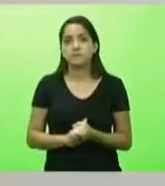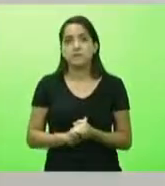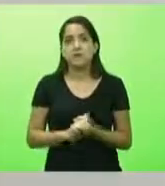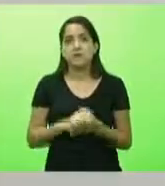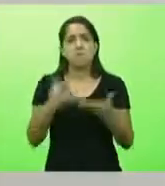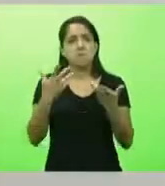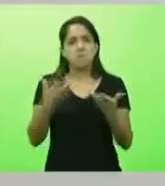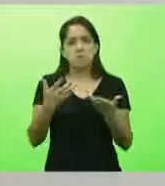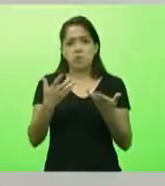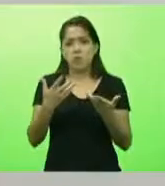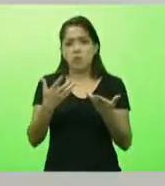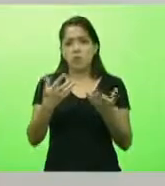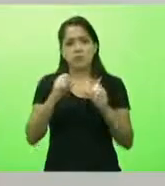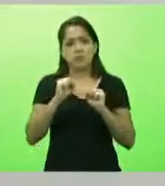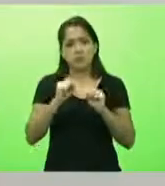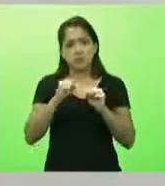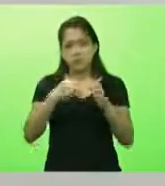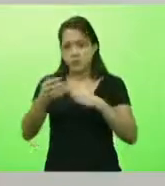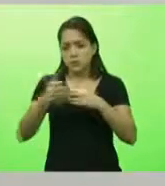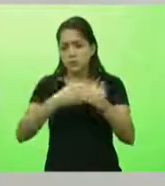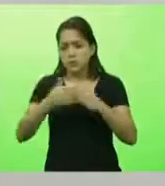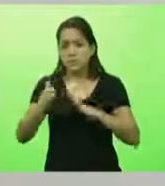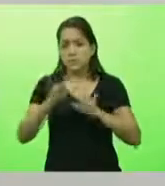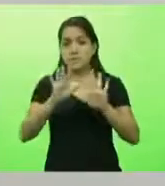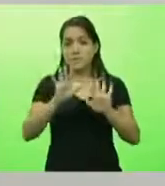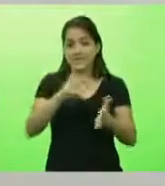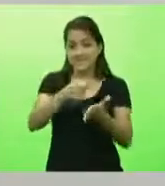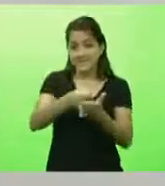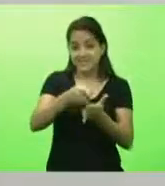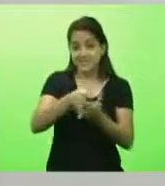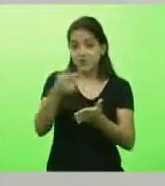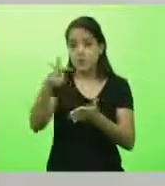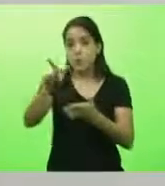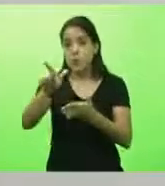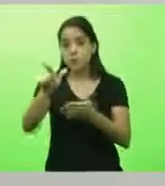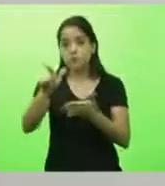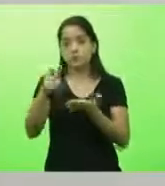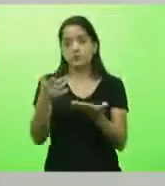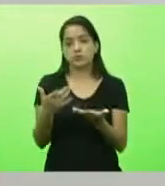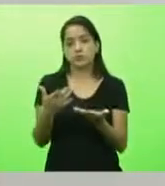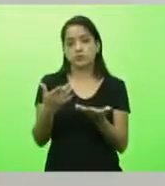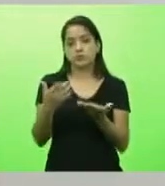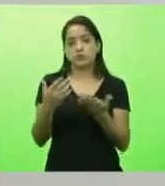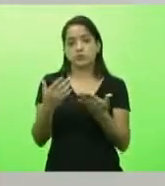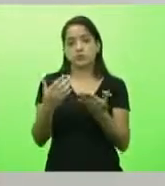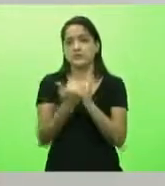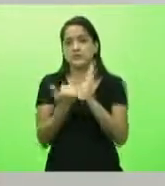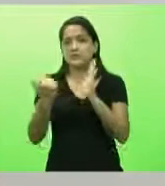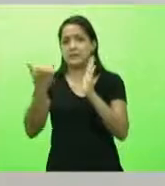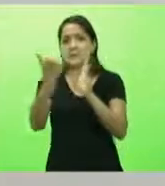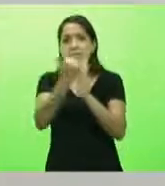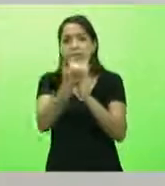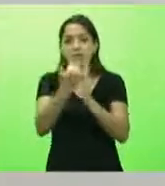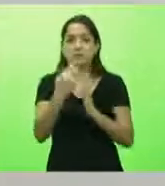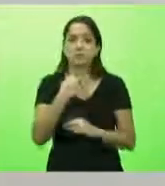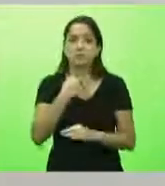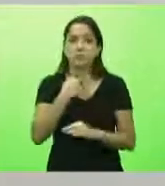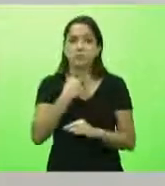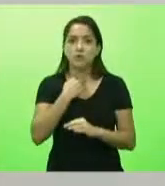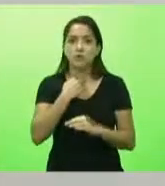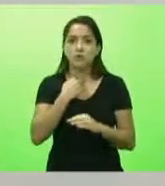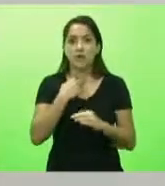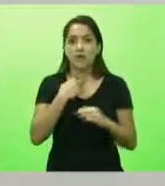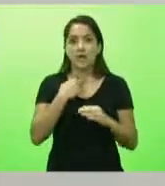que quiserem, mas não podem exigir coisas absurdas. Onde a mãe